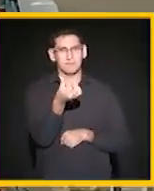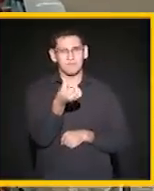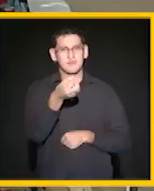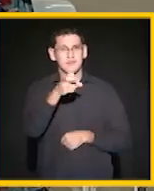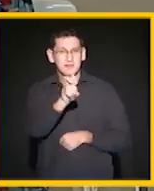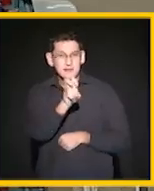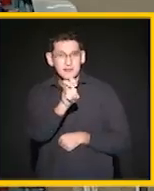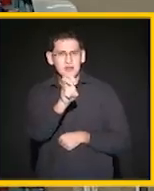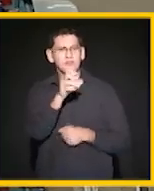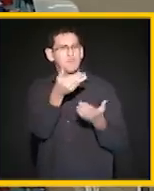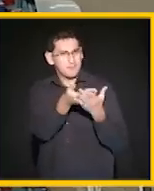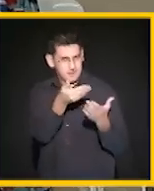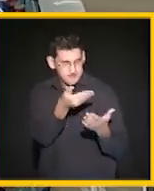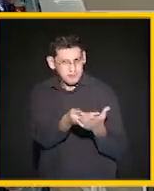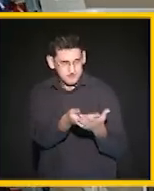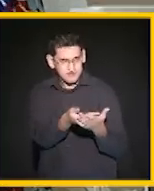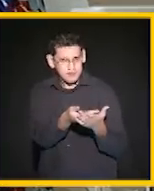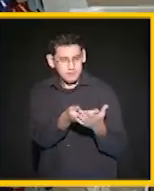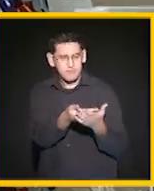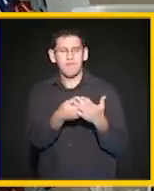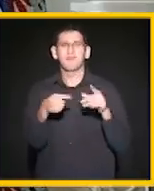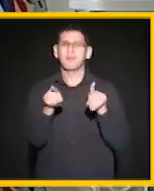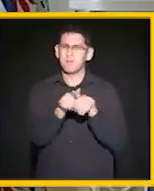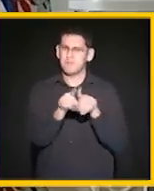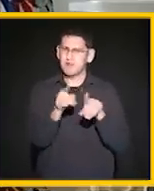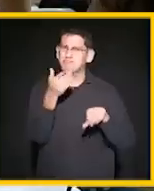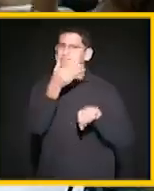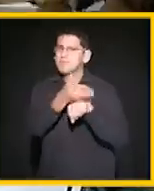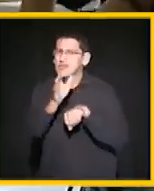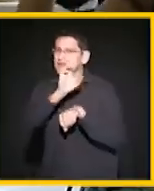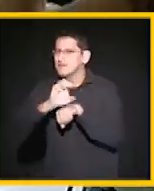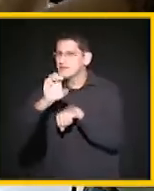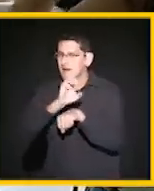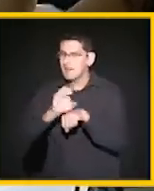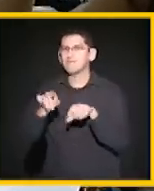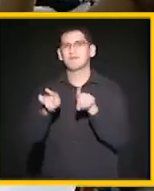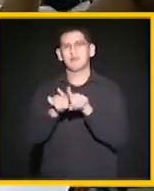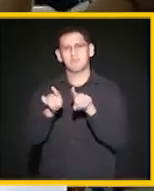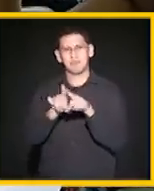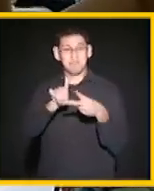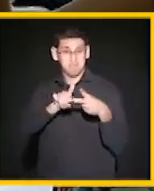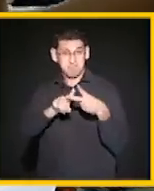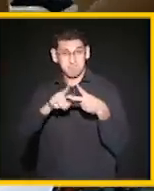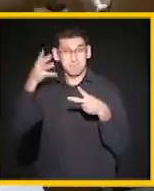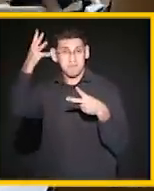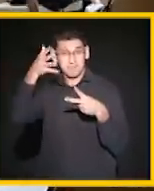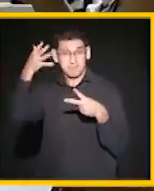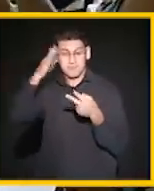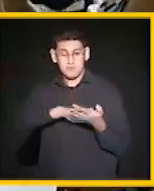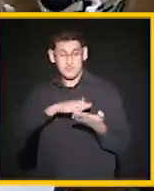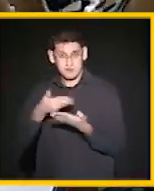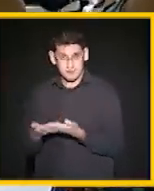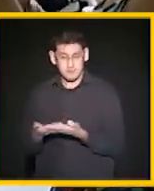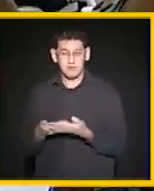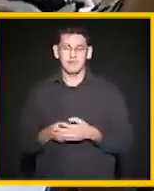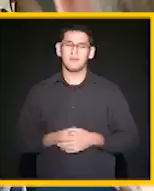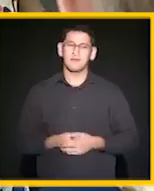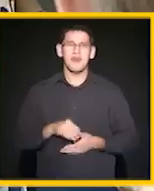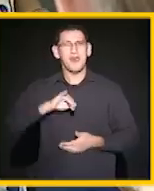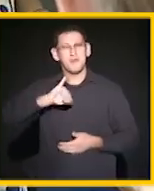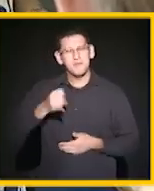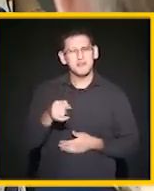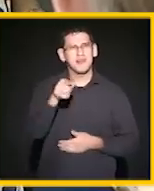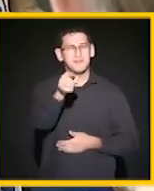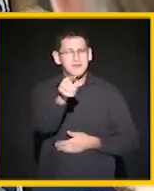465 horas aula, incluindo prática de estágio e simpósio de interpretação. É a